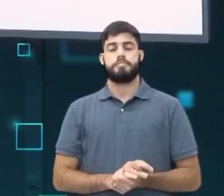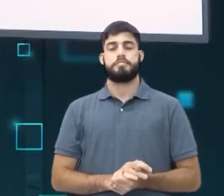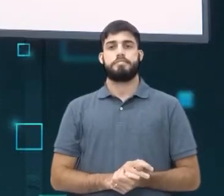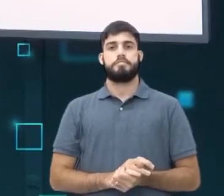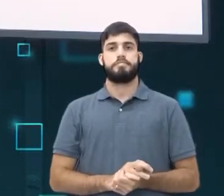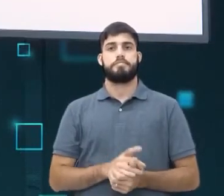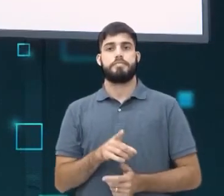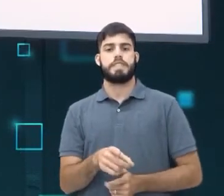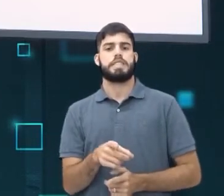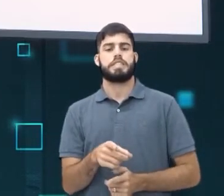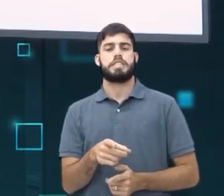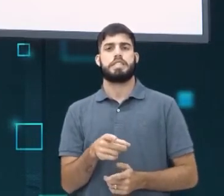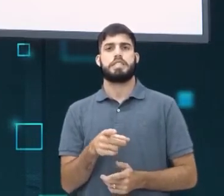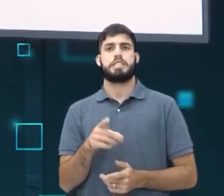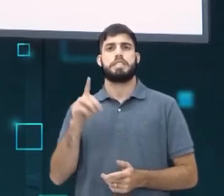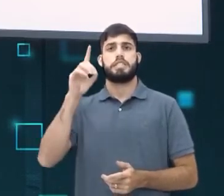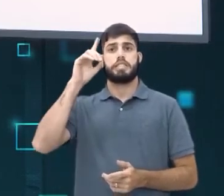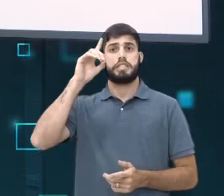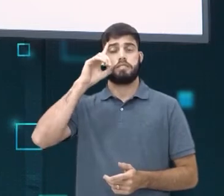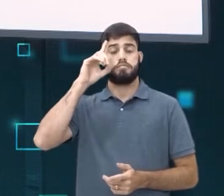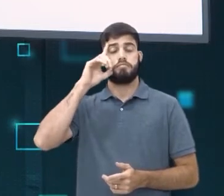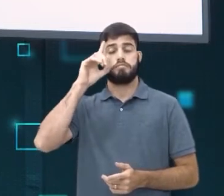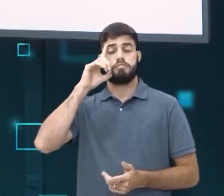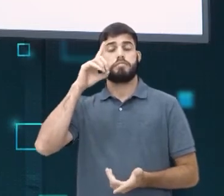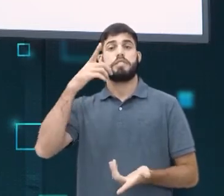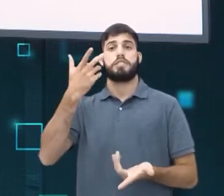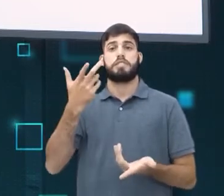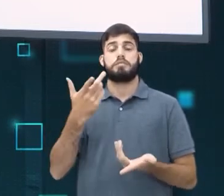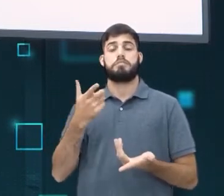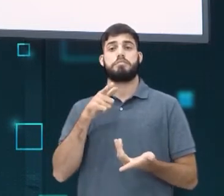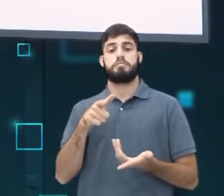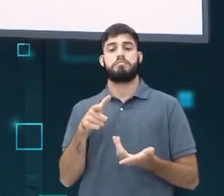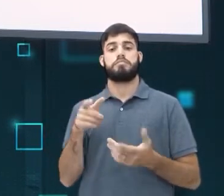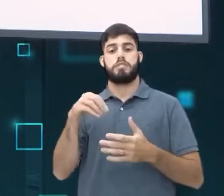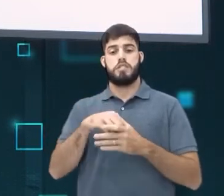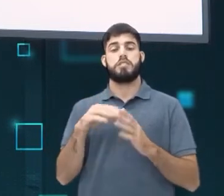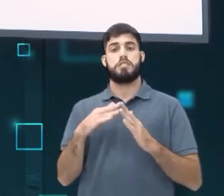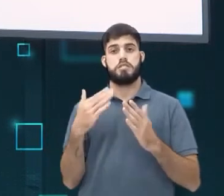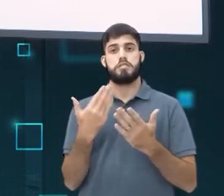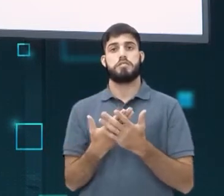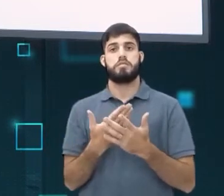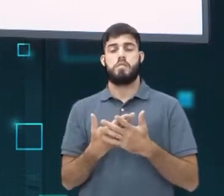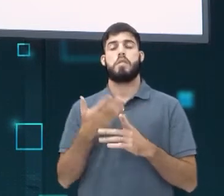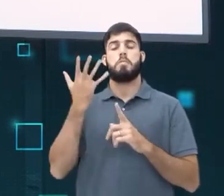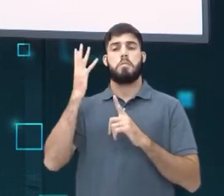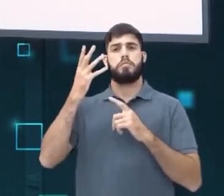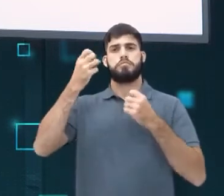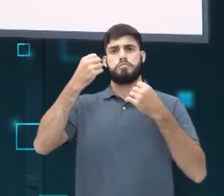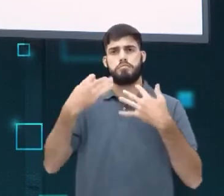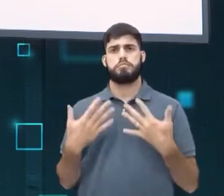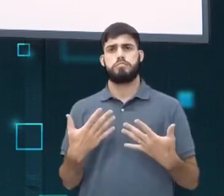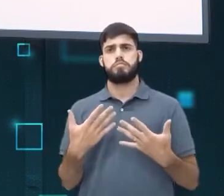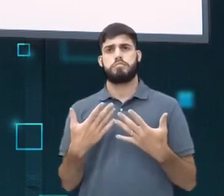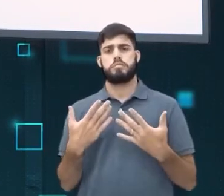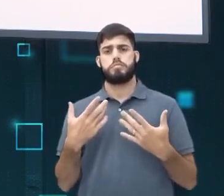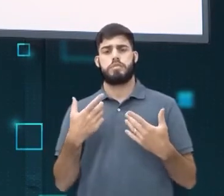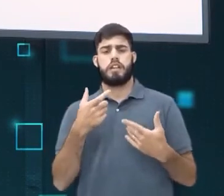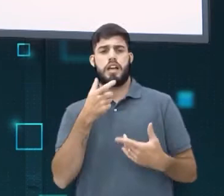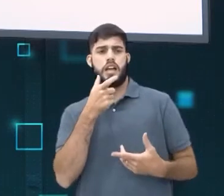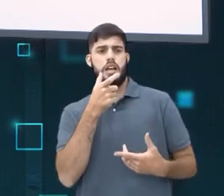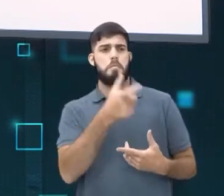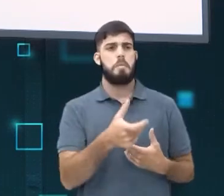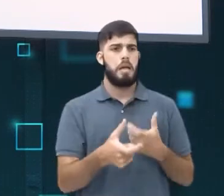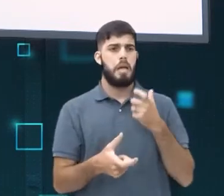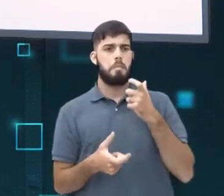tratado diariamente, é combatido nas escolas. São aquelas doações, aquelas ofensas direcionadas a